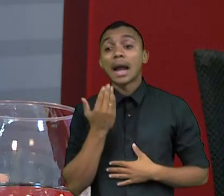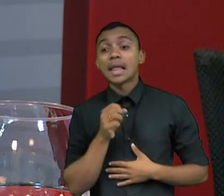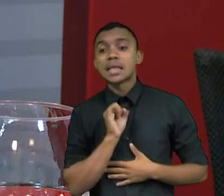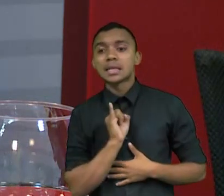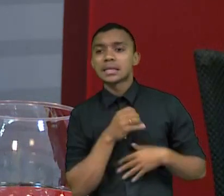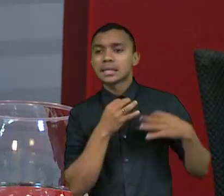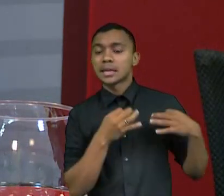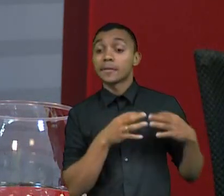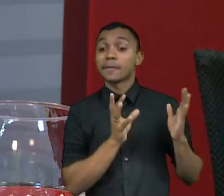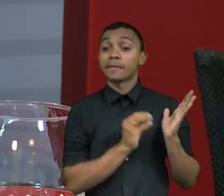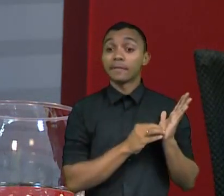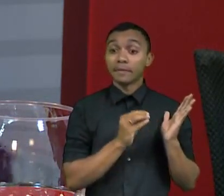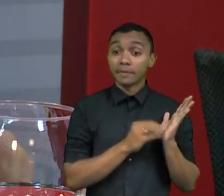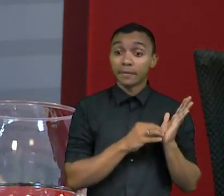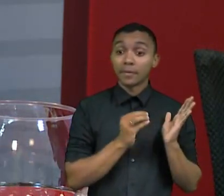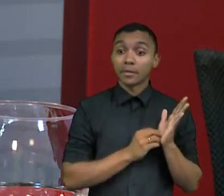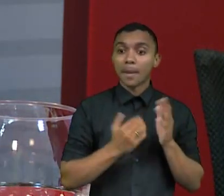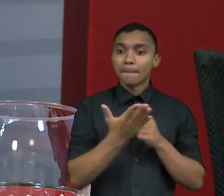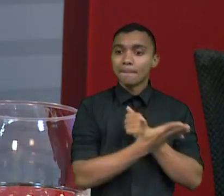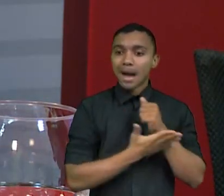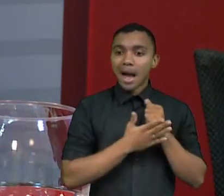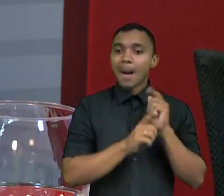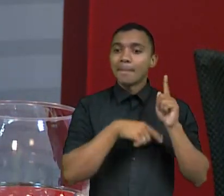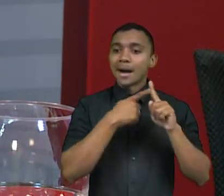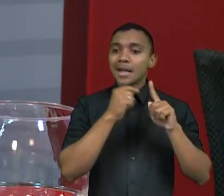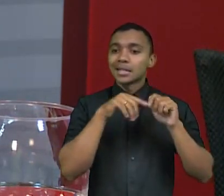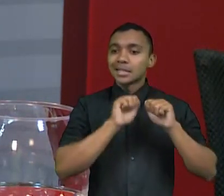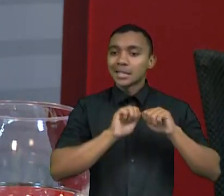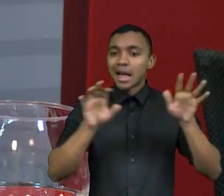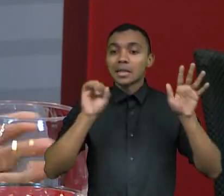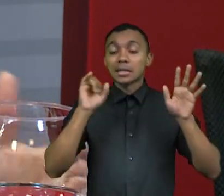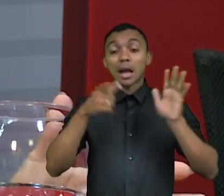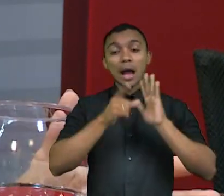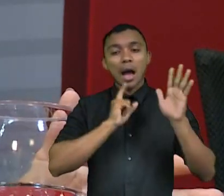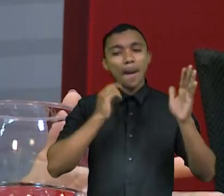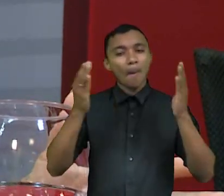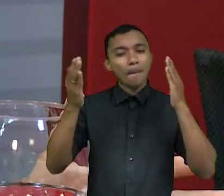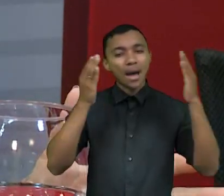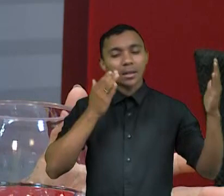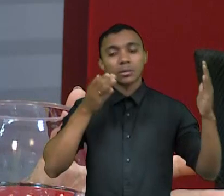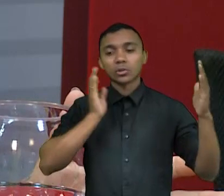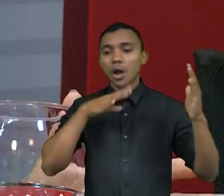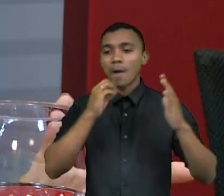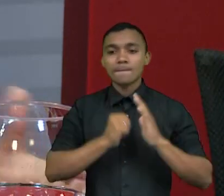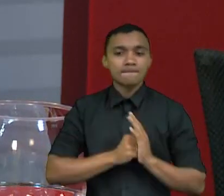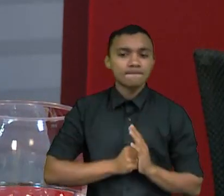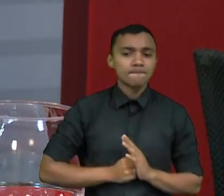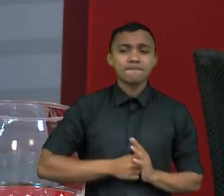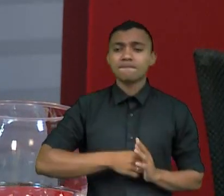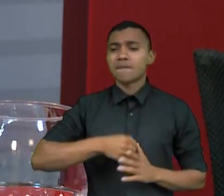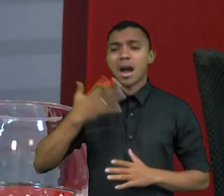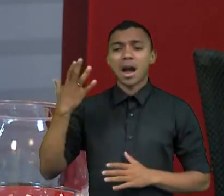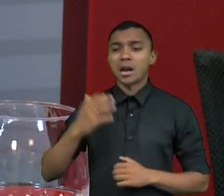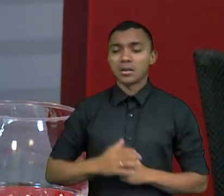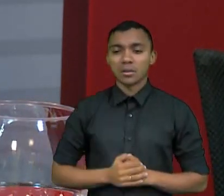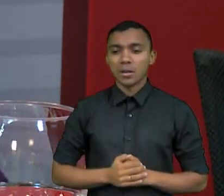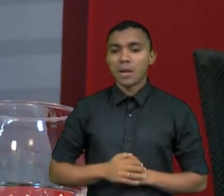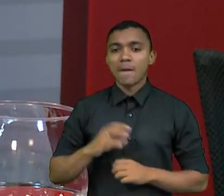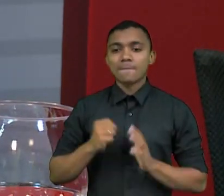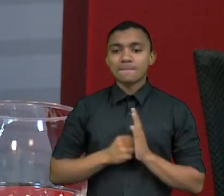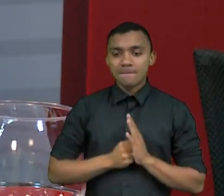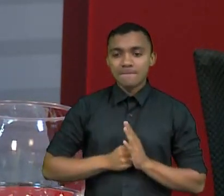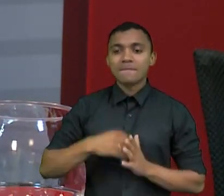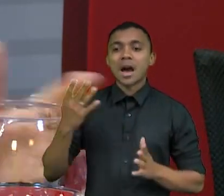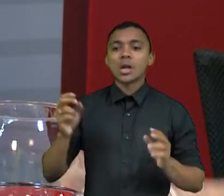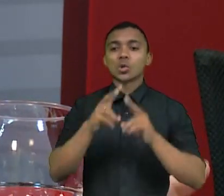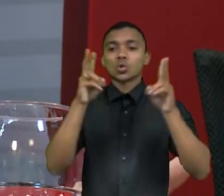correta, os fundamentos, os argumentos, se você for prestar atenção, você tem uma série de mecanismos de checagem dentro